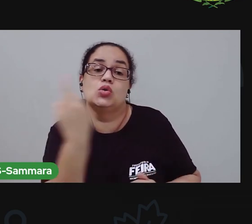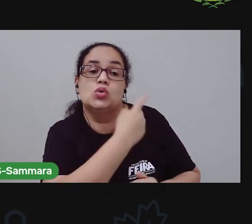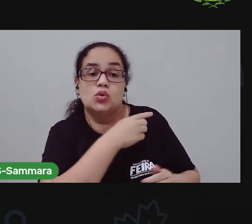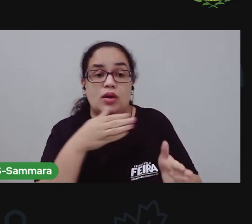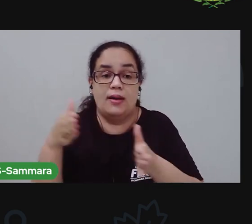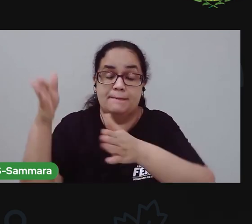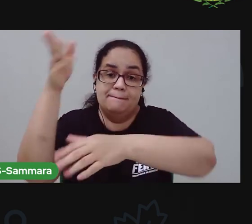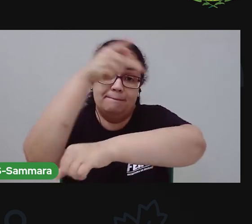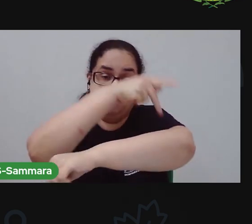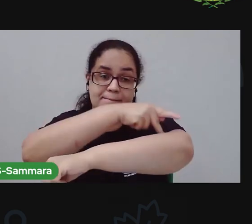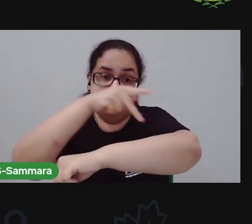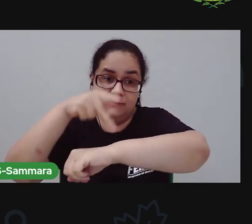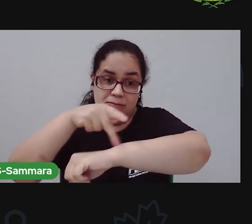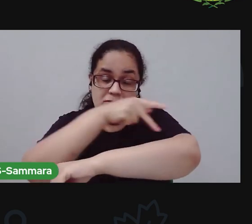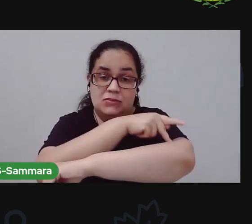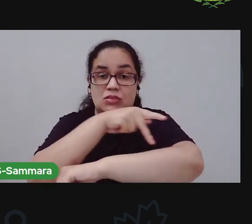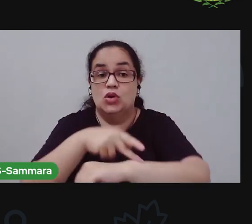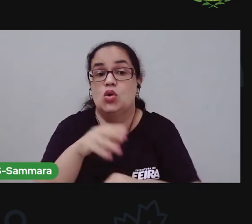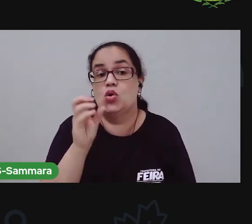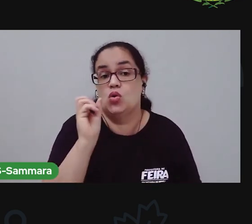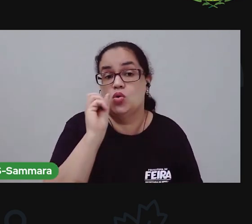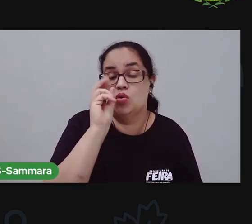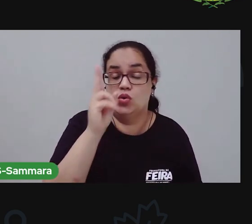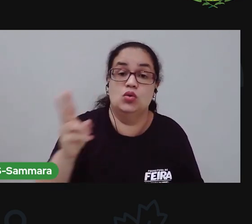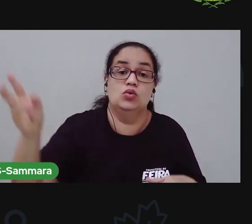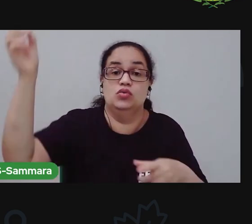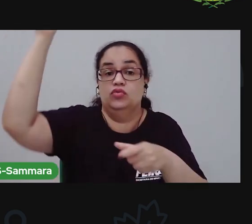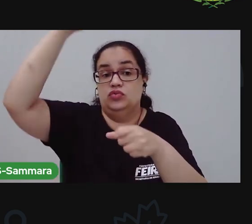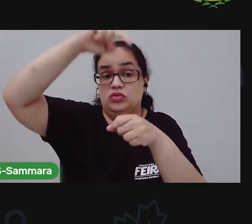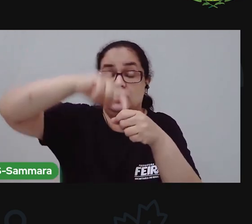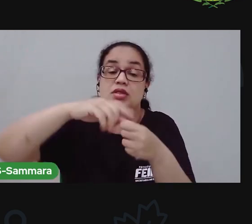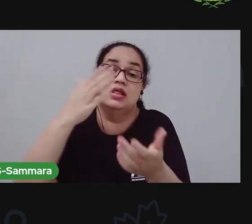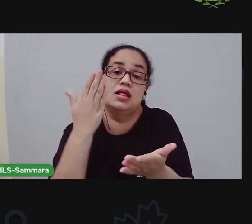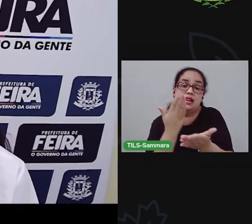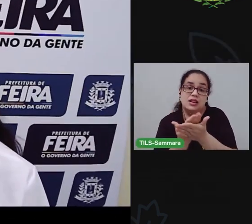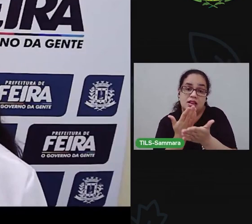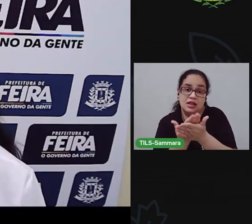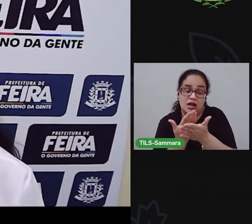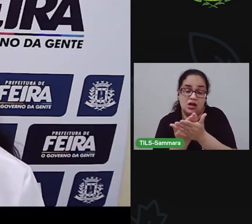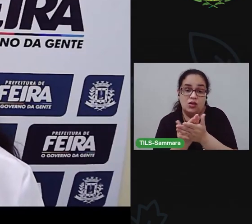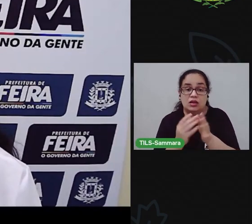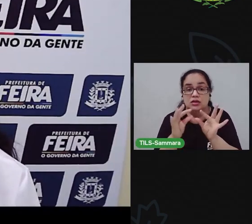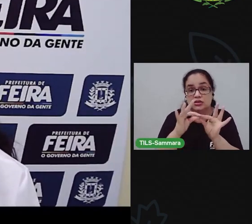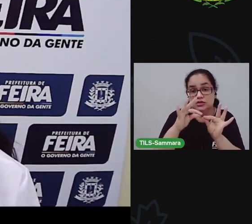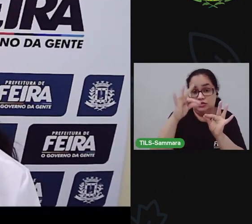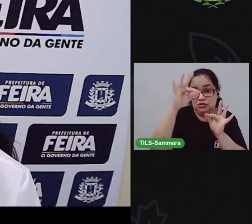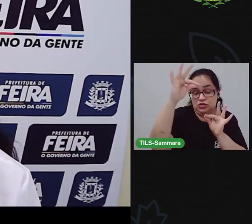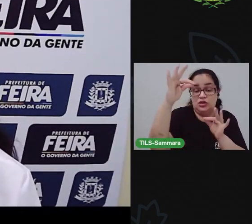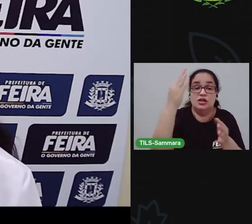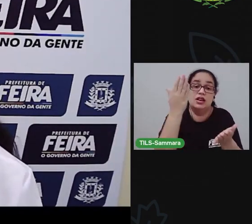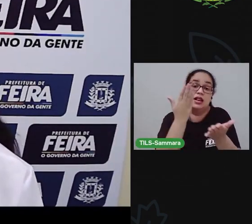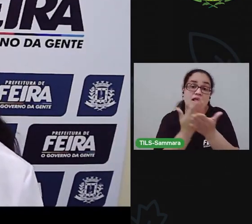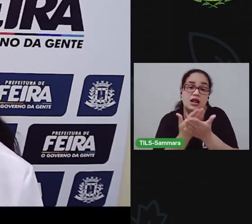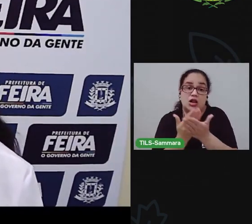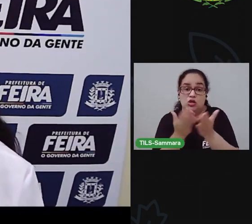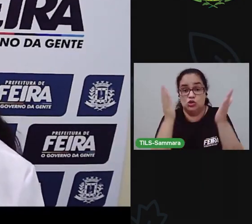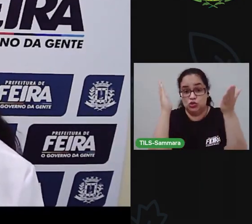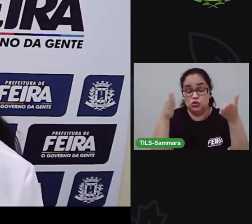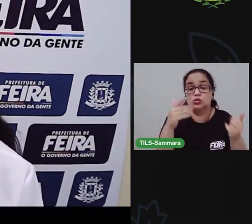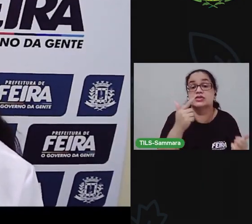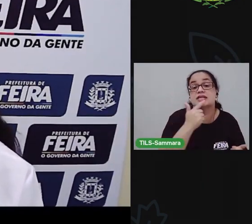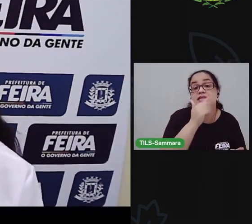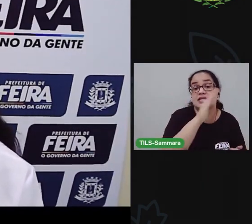pedagógico, tá? Nessa retomada de aulas não presenciais. Nessa aula de hoje, crianças,